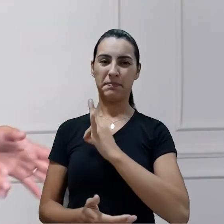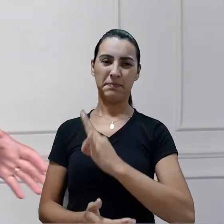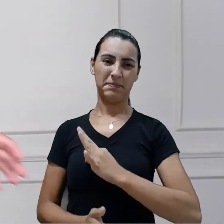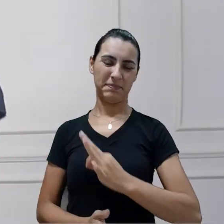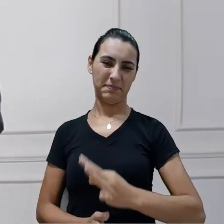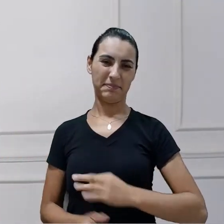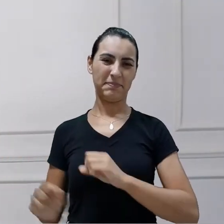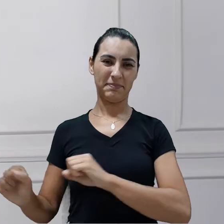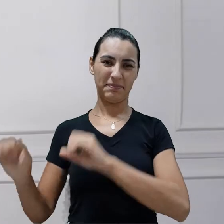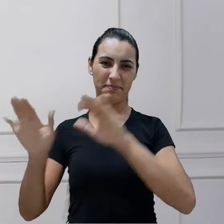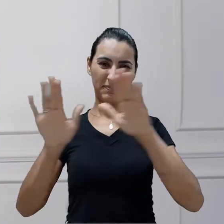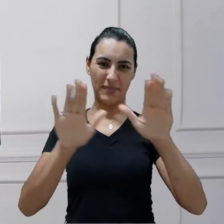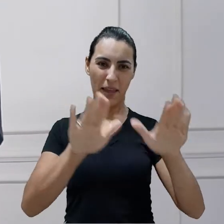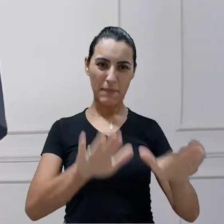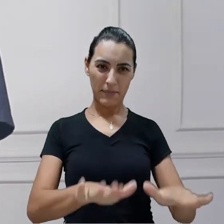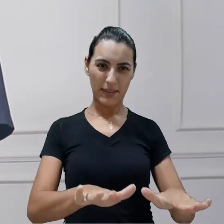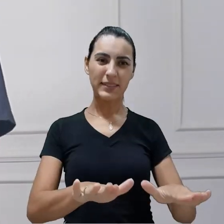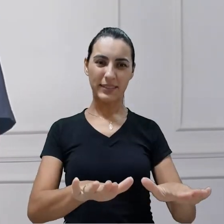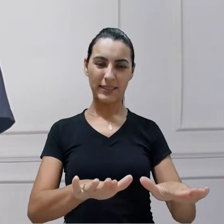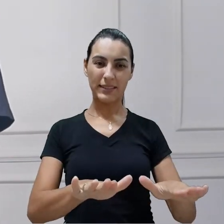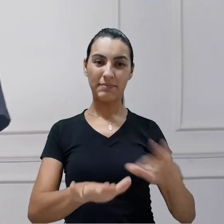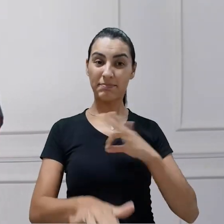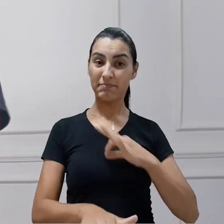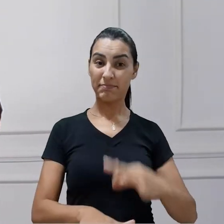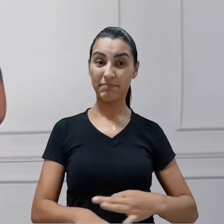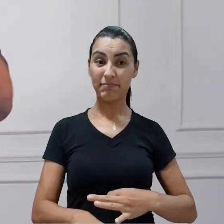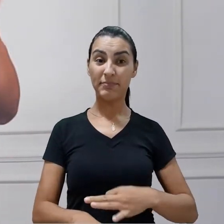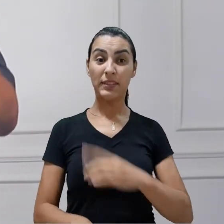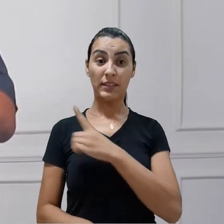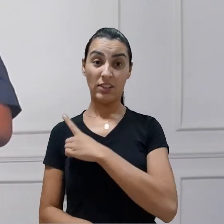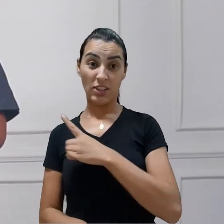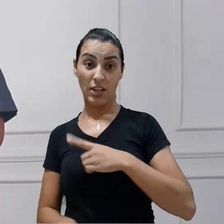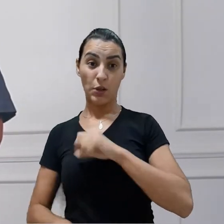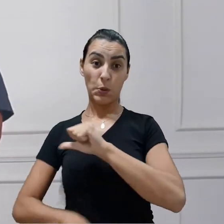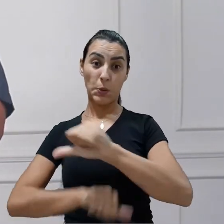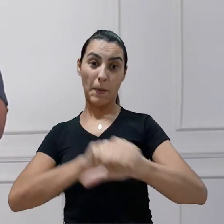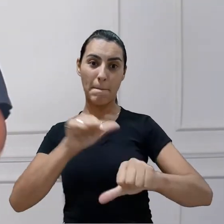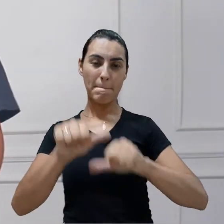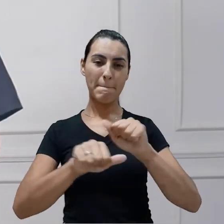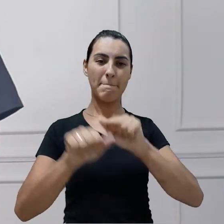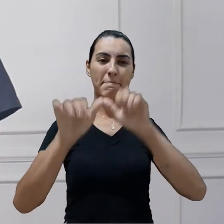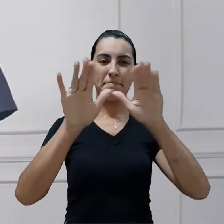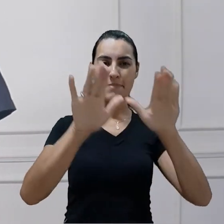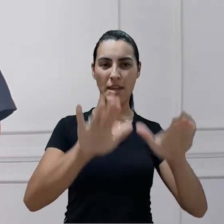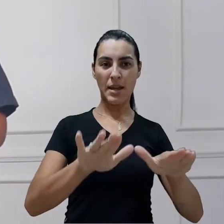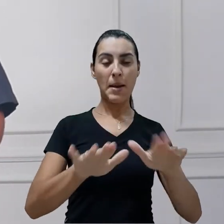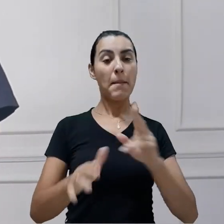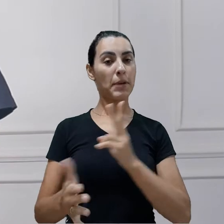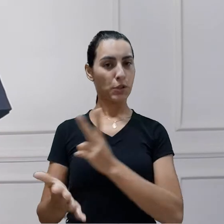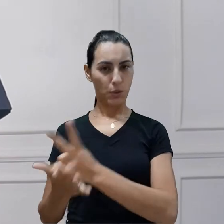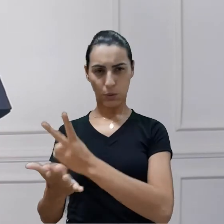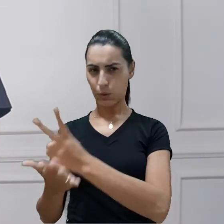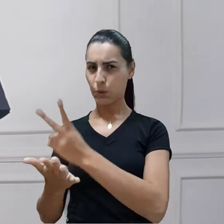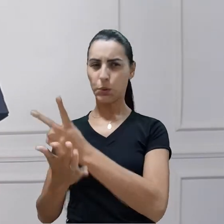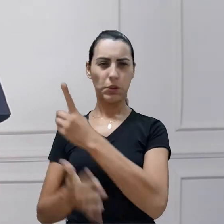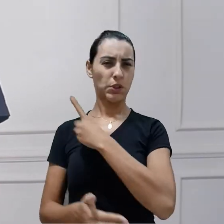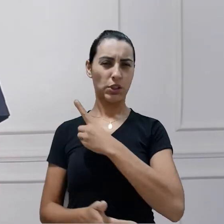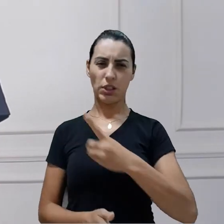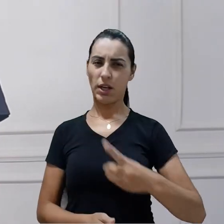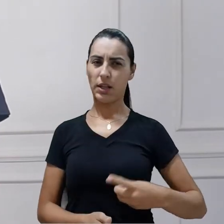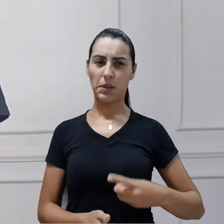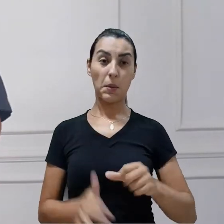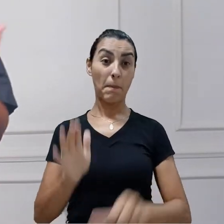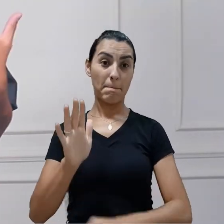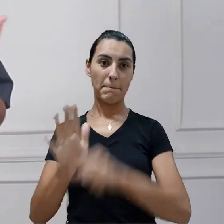ministério diaconal para o ministério sacerdotal, mas nunca deixa de ser diácono. Este foi o seu